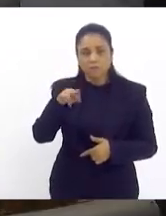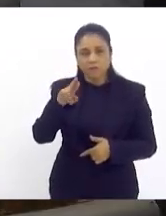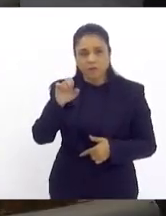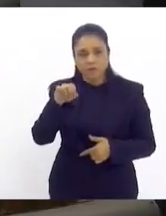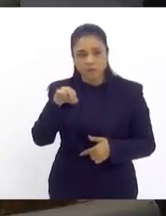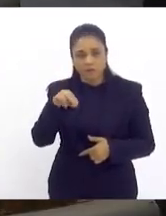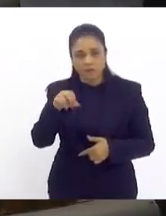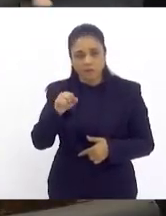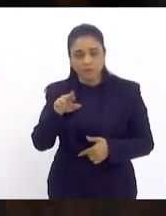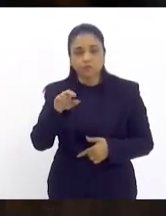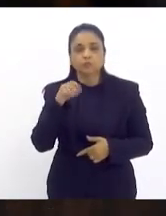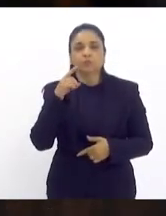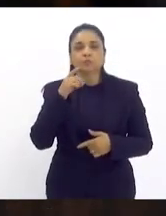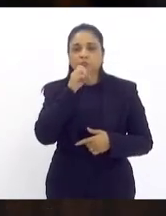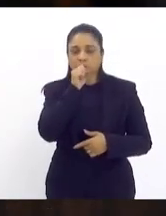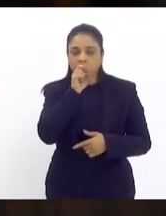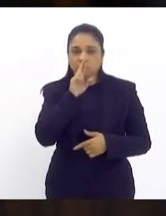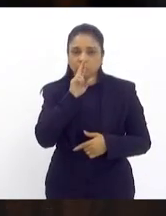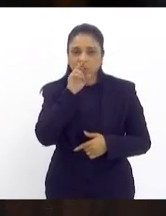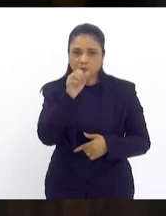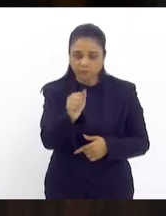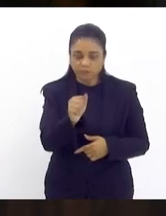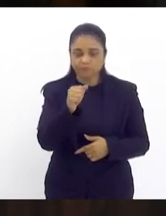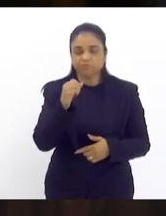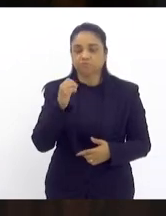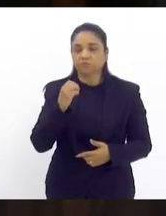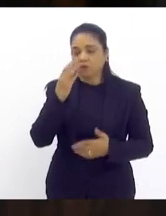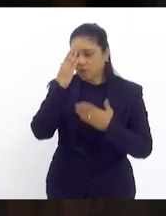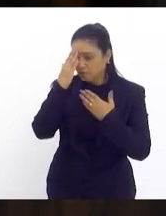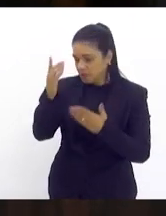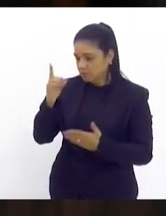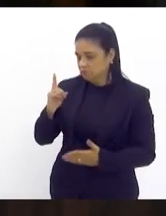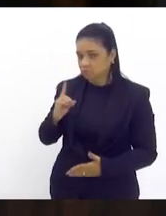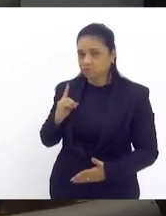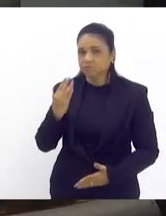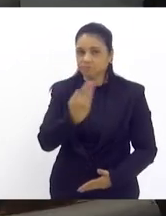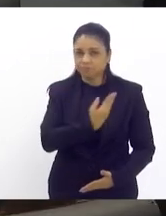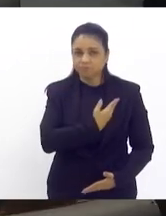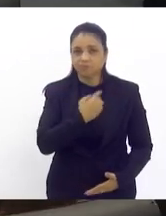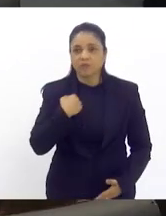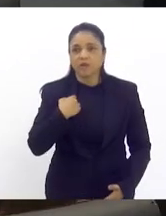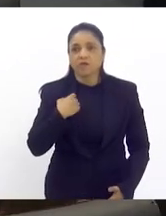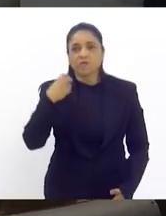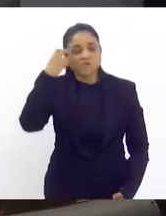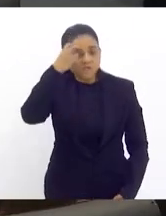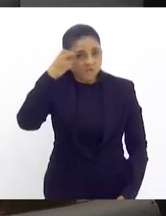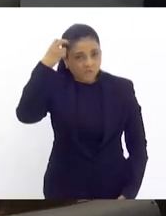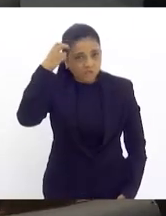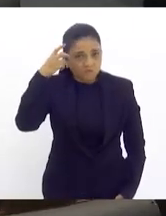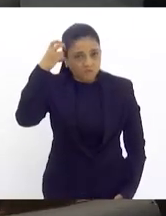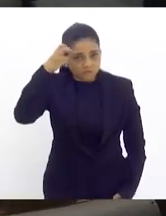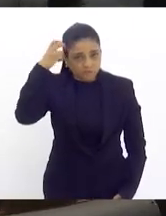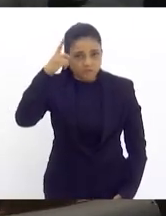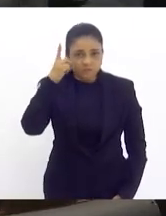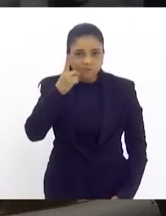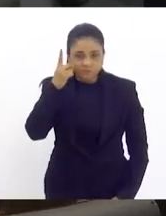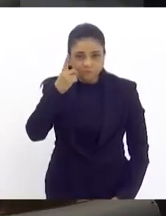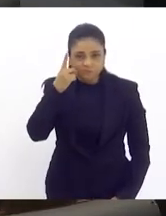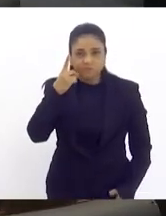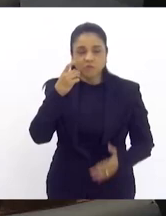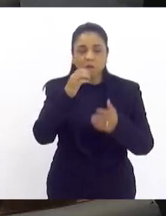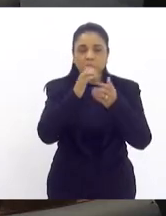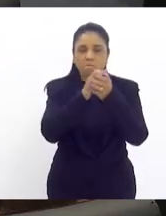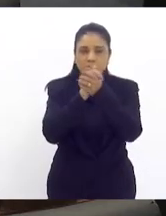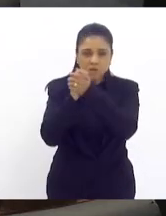Obrigado deputada Dani Bobi Para discutir presidente Presidente primeiro parabenizar